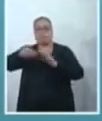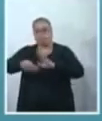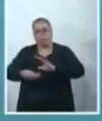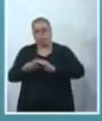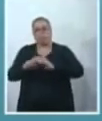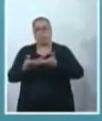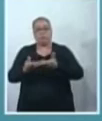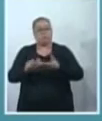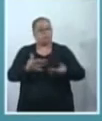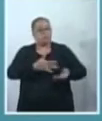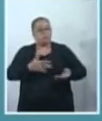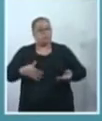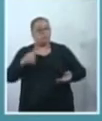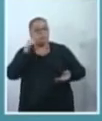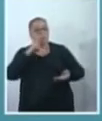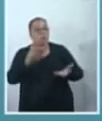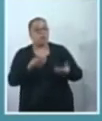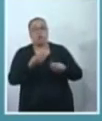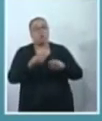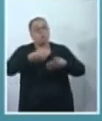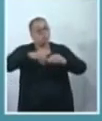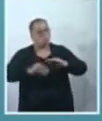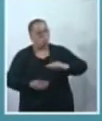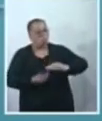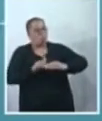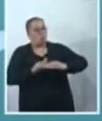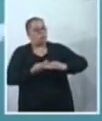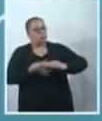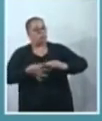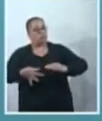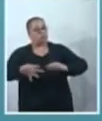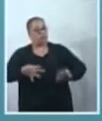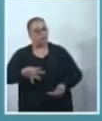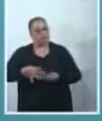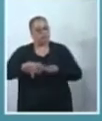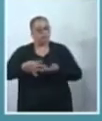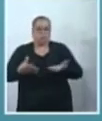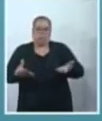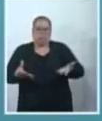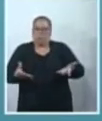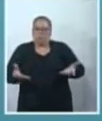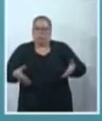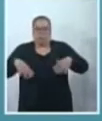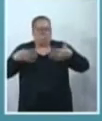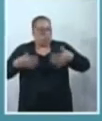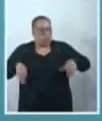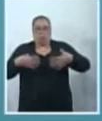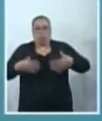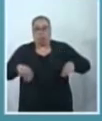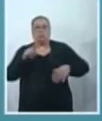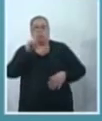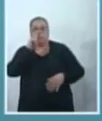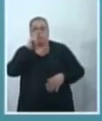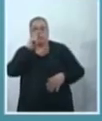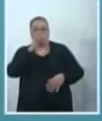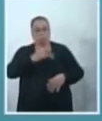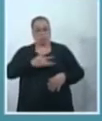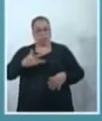de saúde da mulher. E quando se utiliza esses outros materiais que não são adequados, nós temos aí